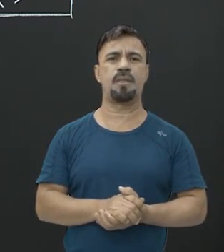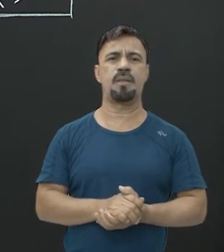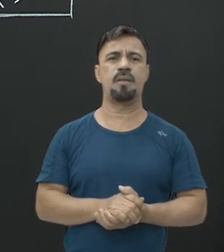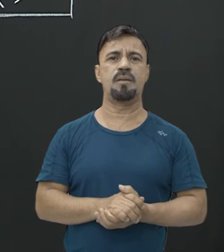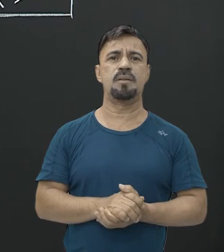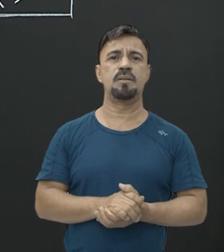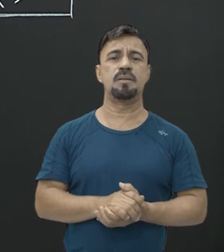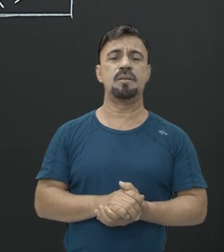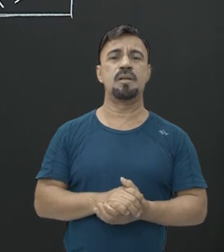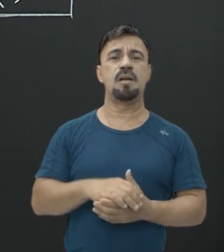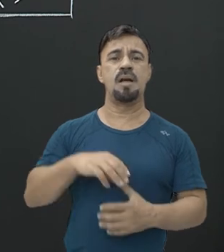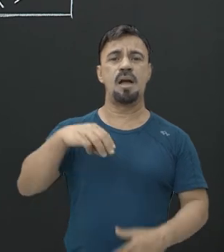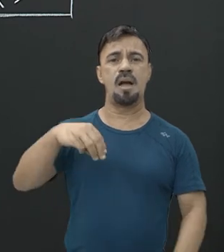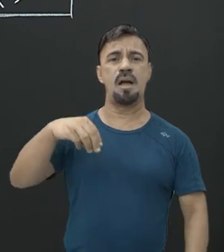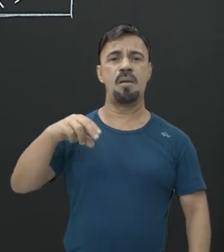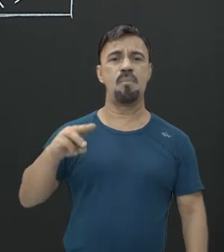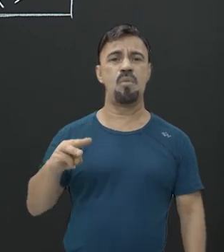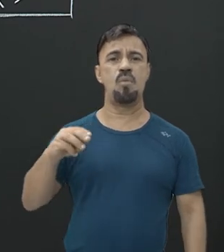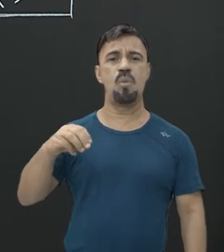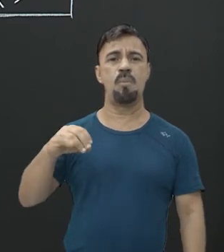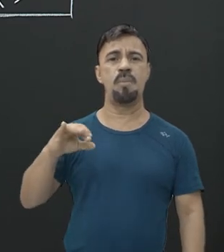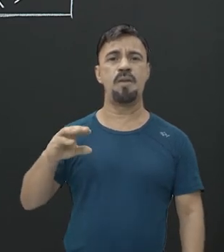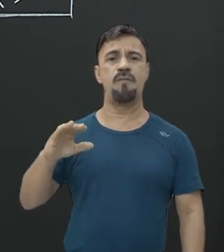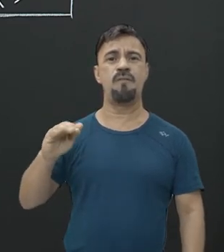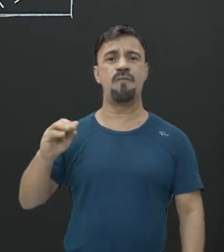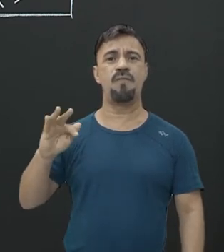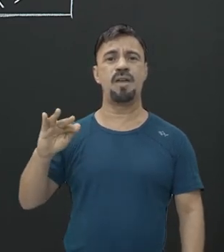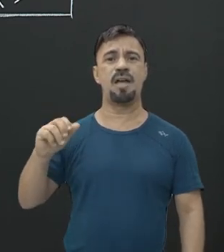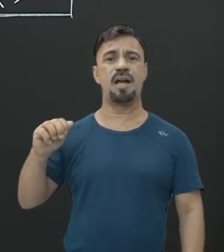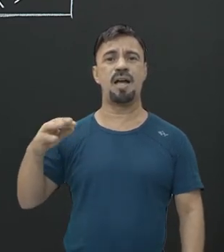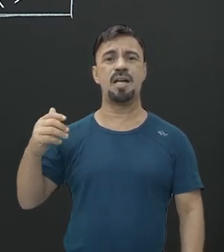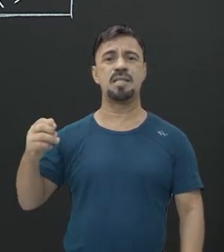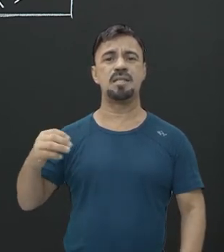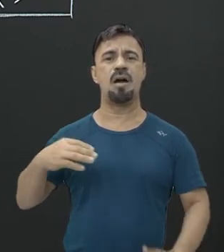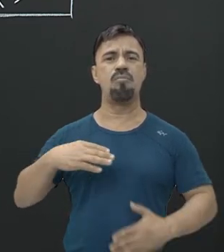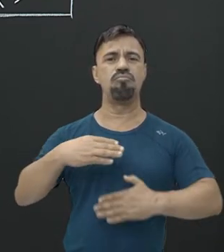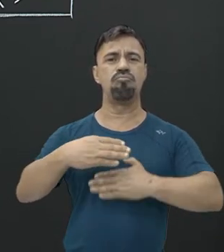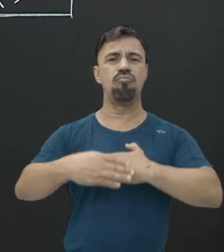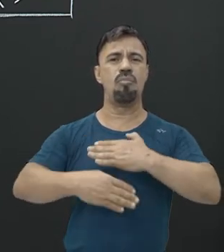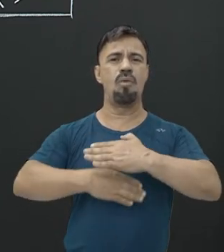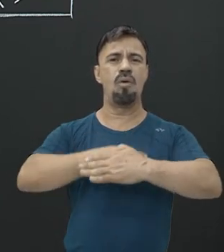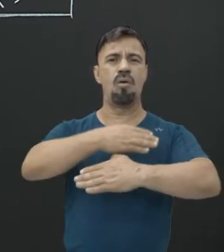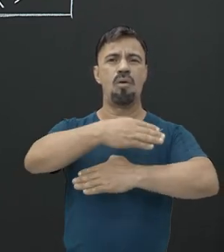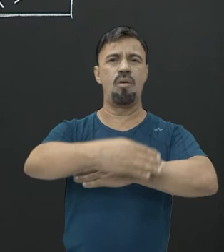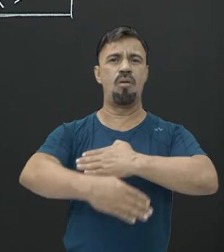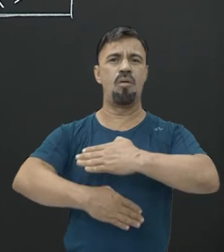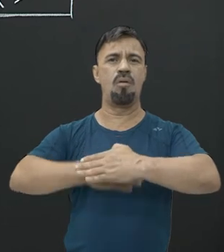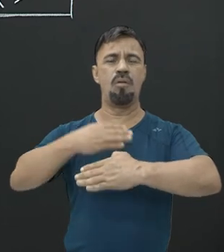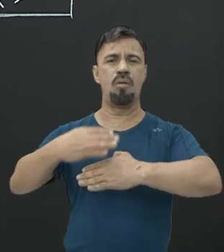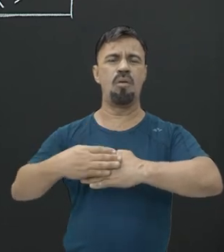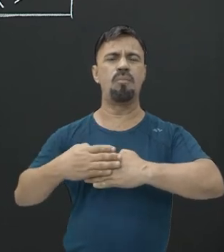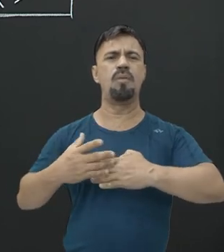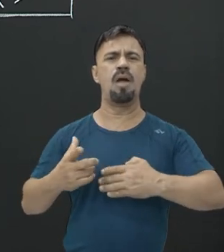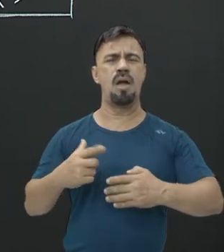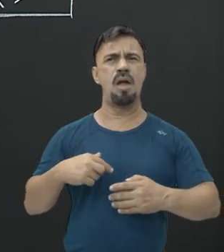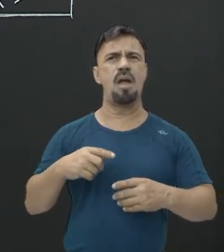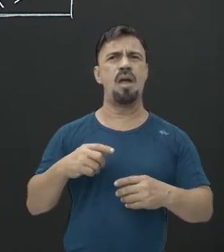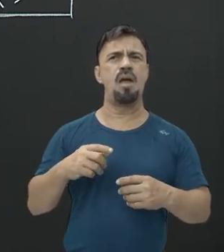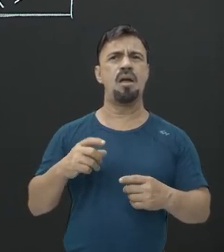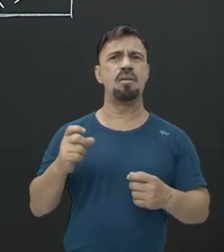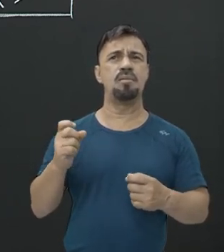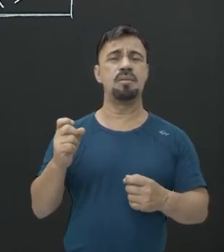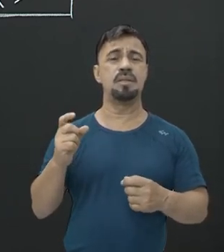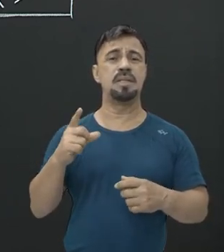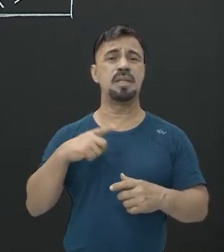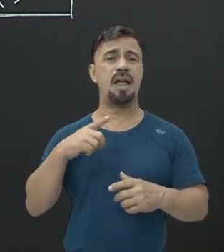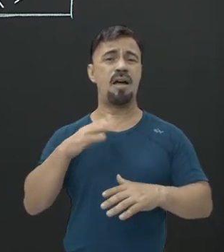Mumificação ou conservação total. Isso aqui é o sonho de consumo. São condições raras em que